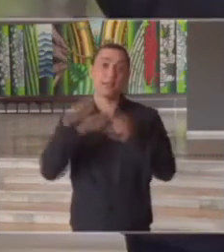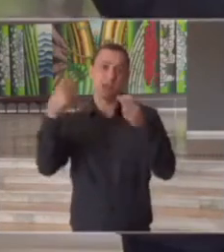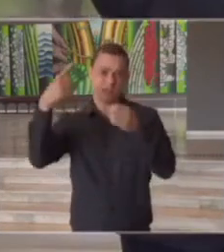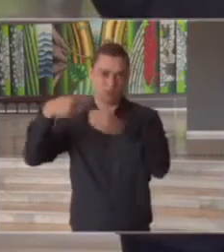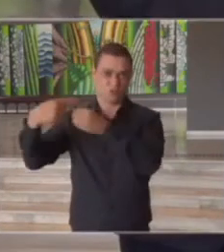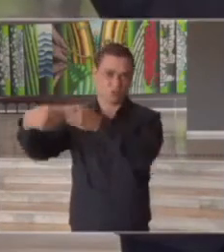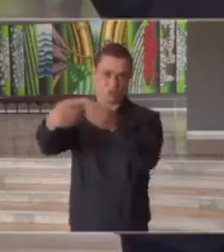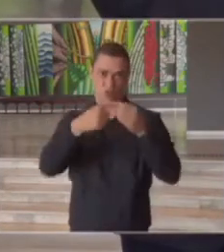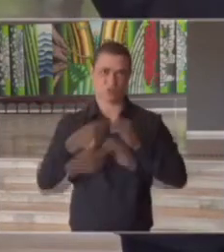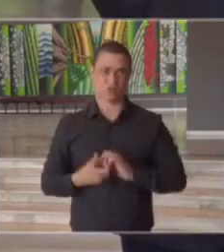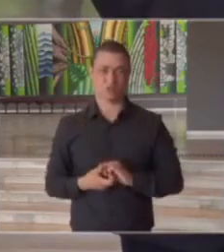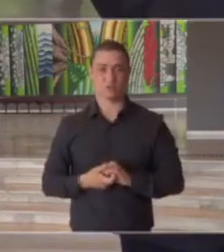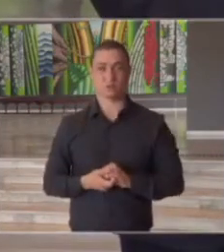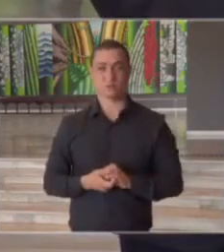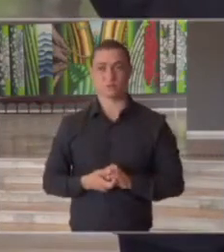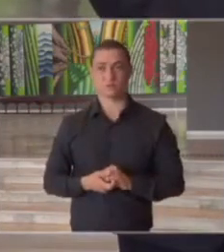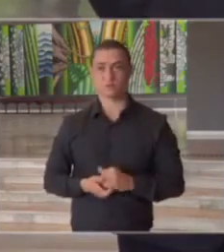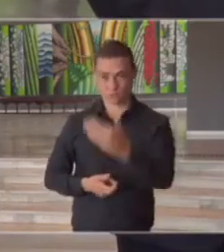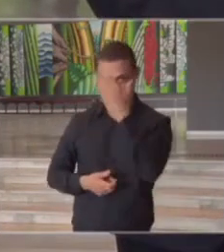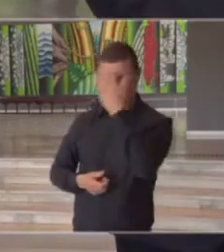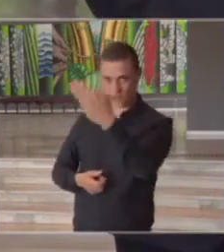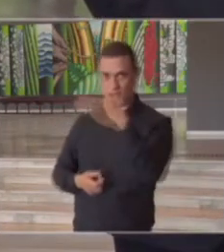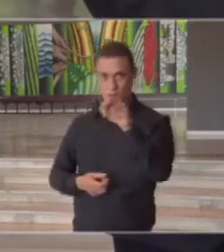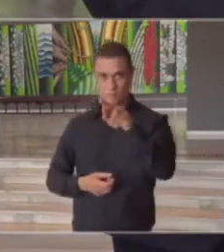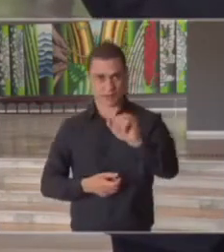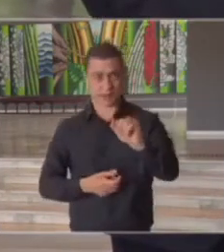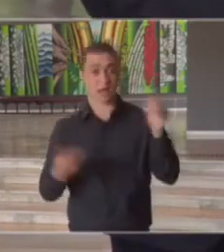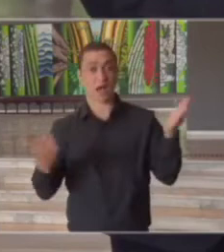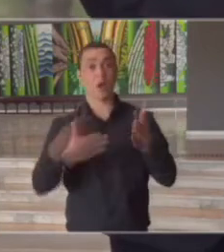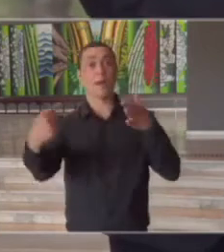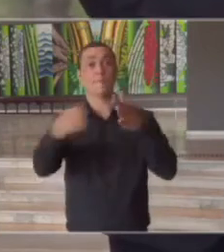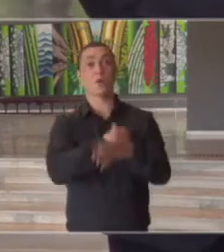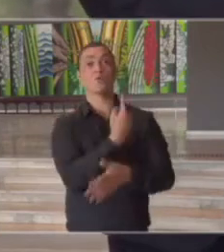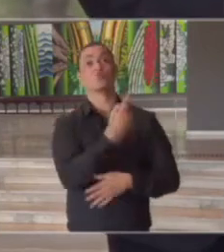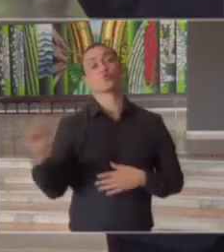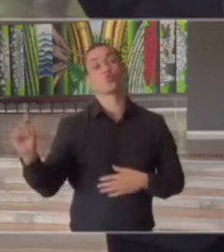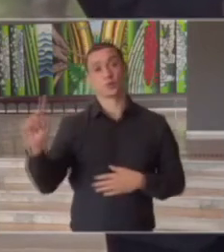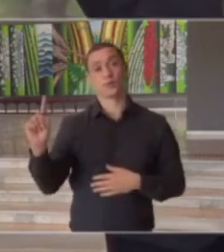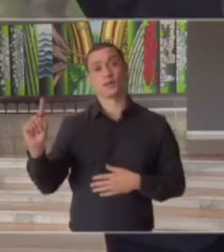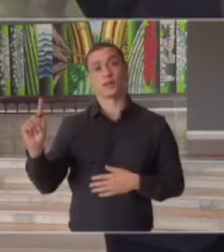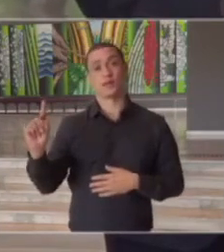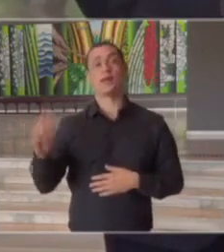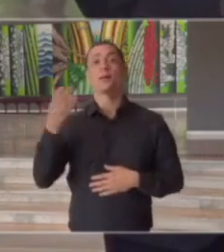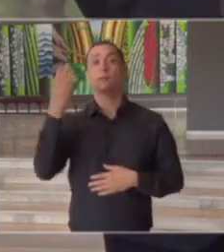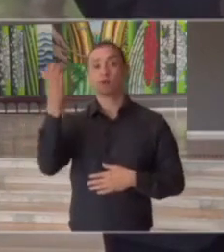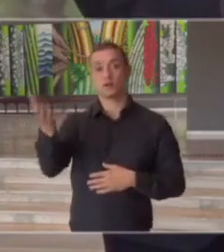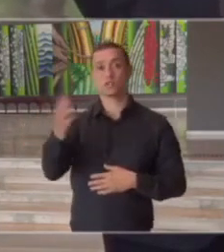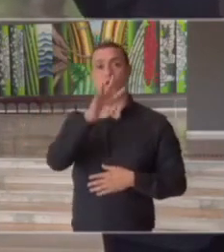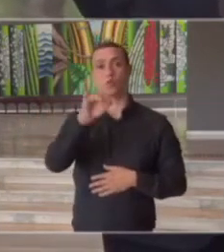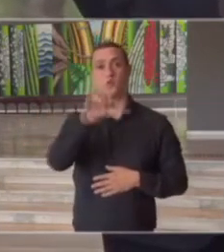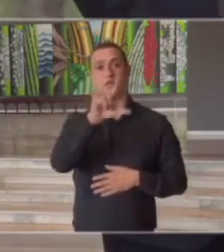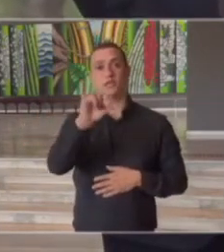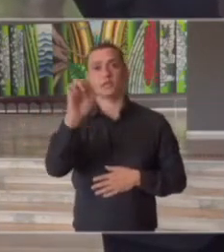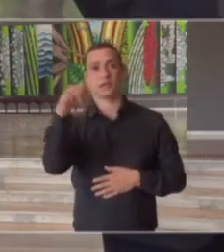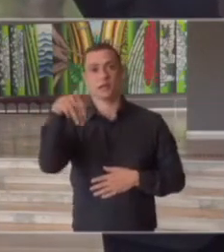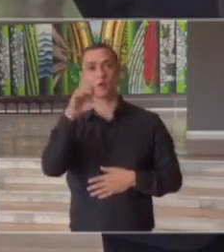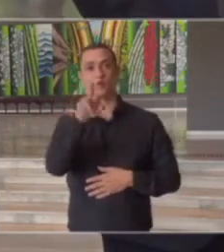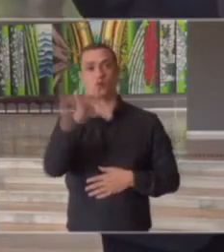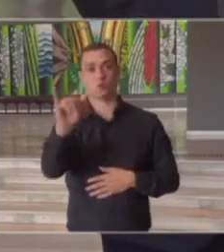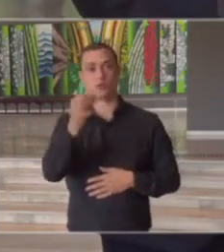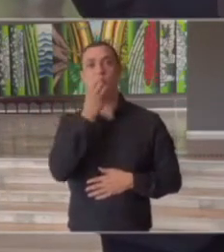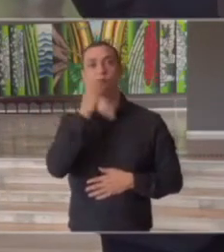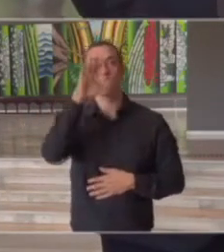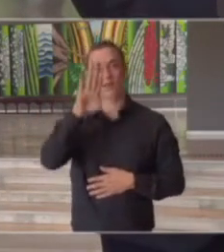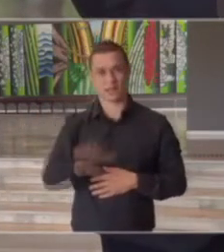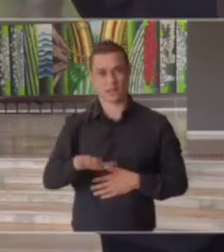metropolitária obrigado Maria vamos agora a última pergunta é para você William Cury Will boa